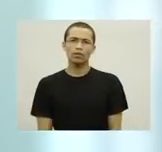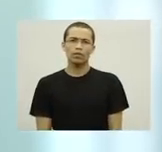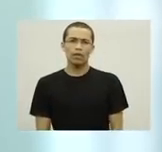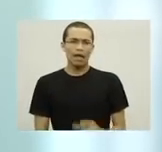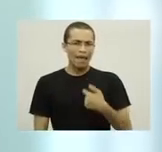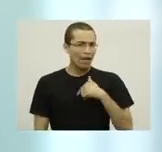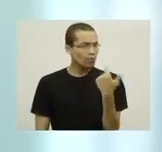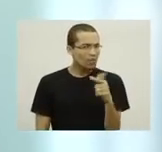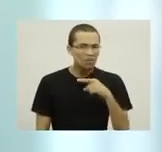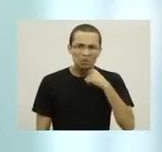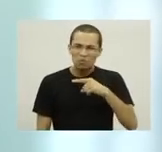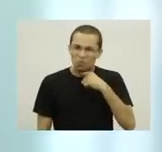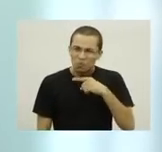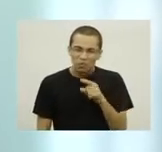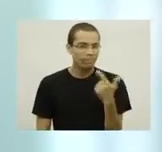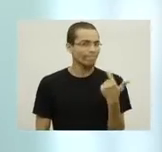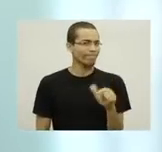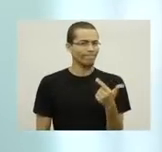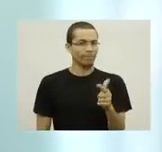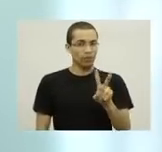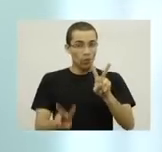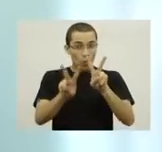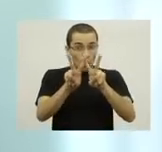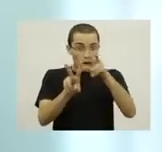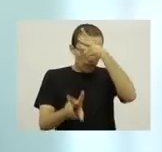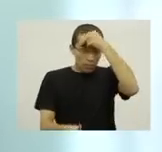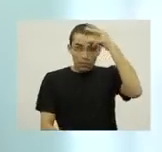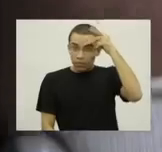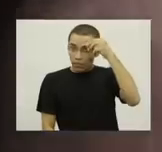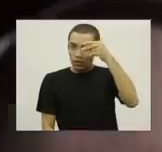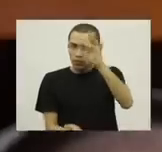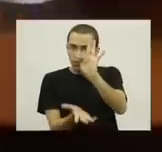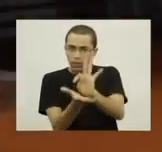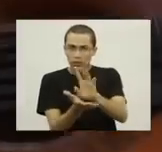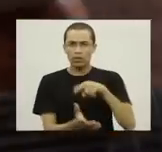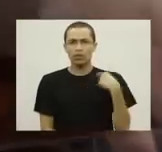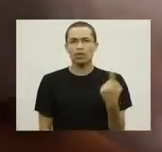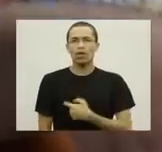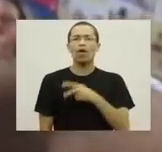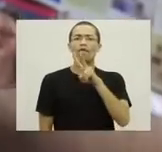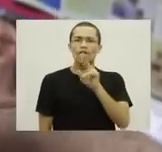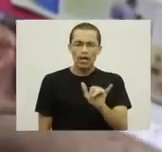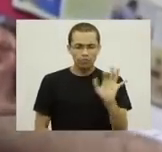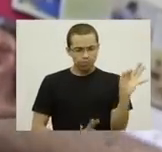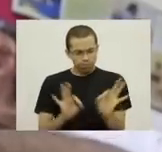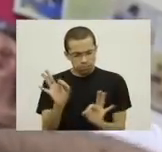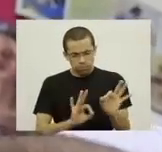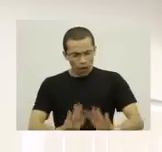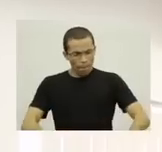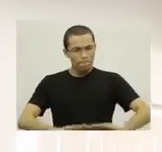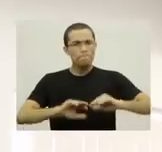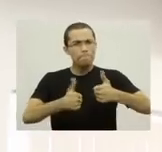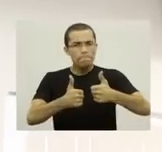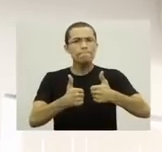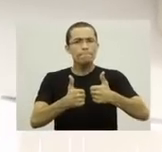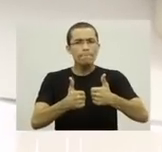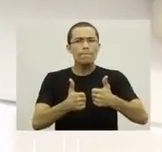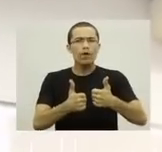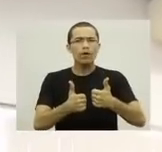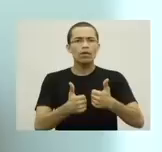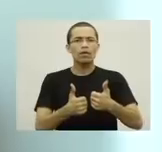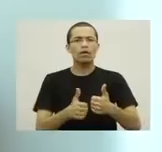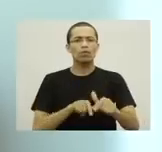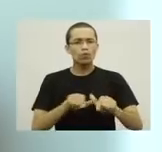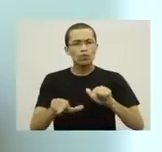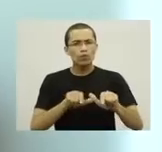não tenham dúvida nenhuma. O Hélito Prefeito de Terezina, nós vamos aperfeiçoar mais ainda essas